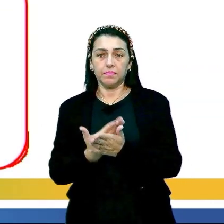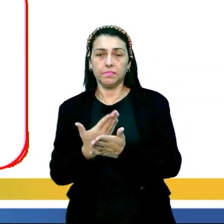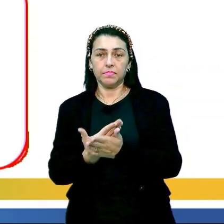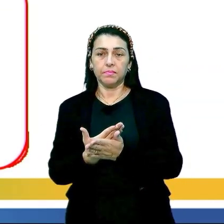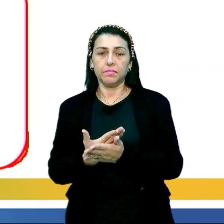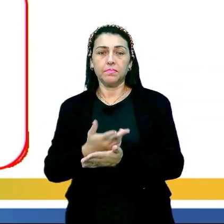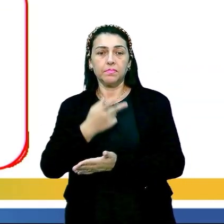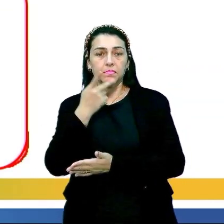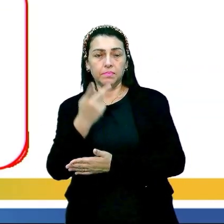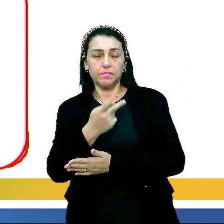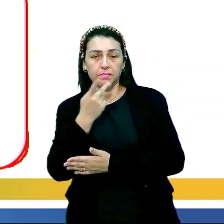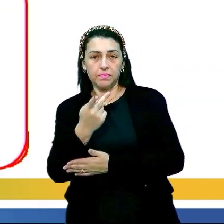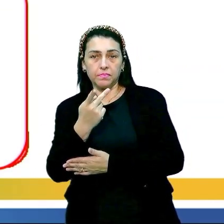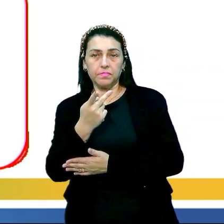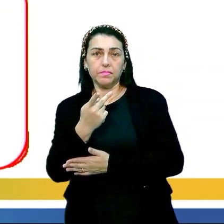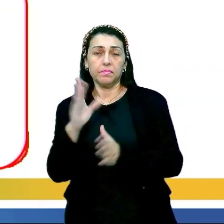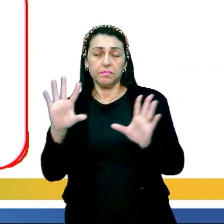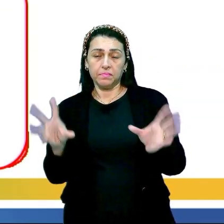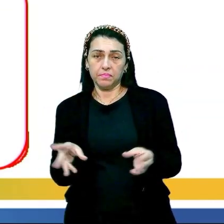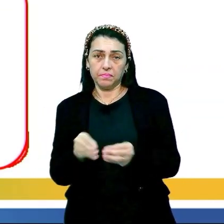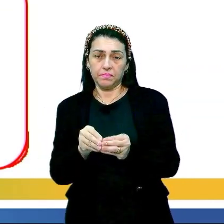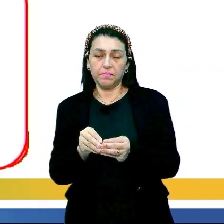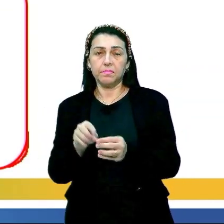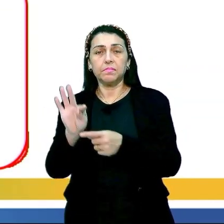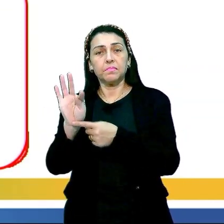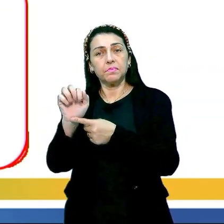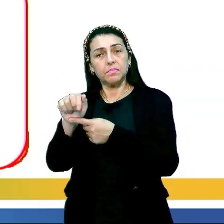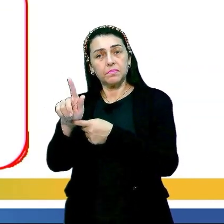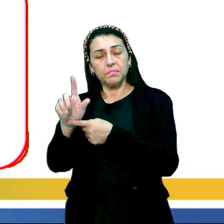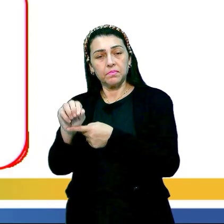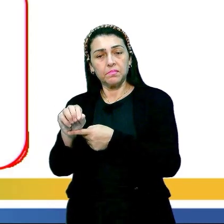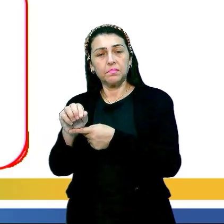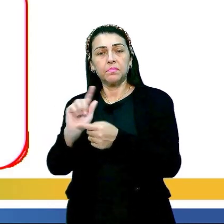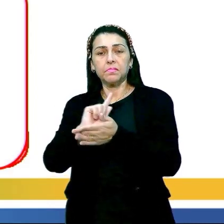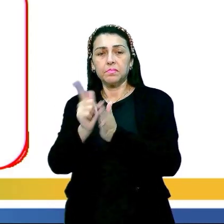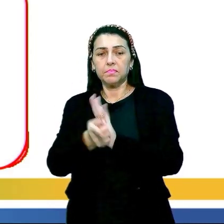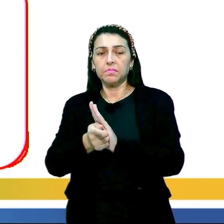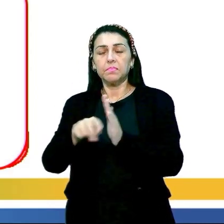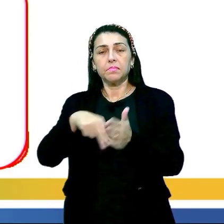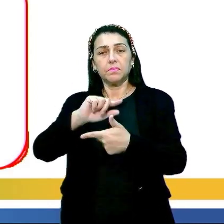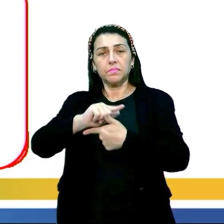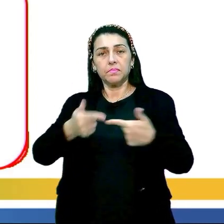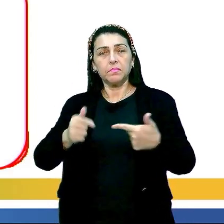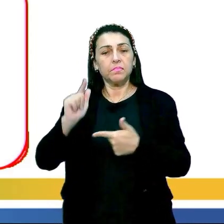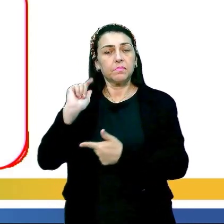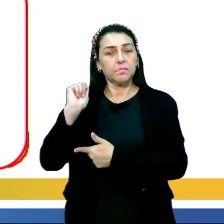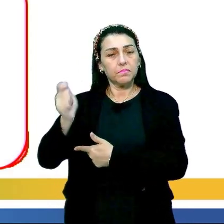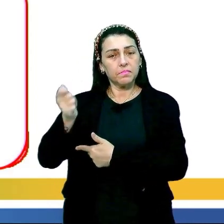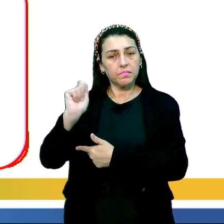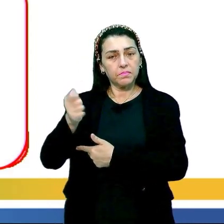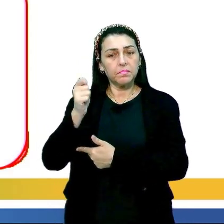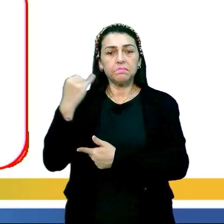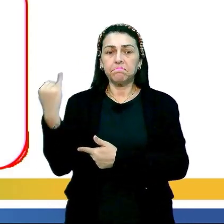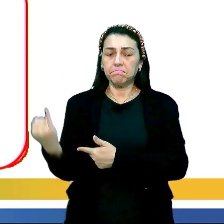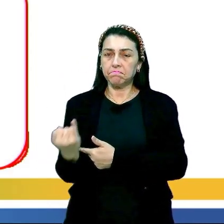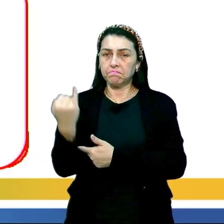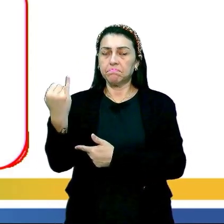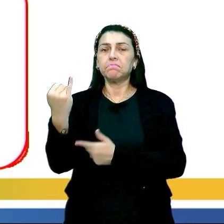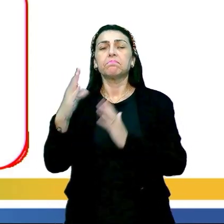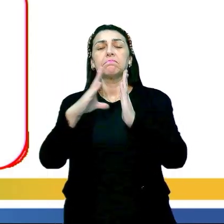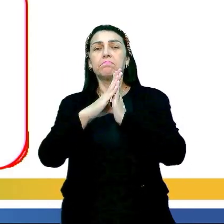né, a gente fala que, resumindamente, que o tango é um gênero, uma dança tradicional aí, né, argentina,